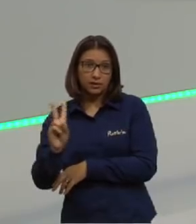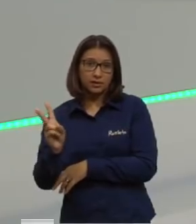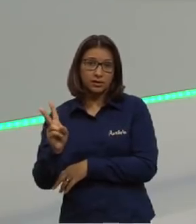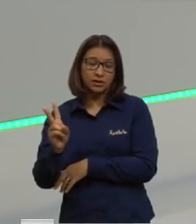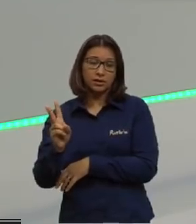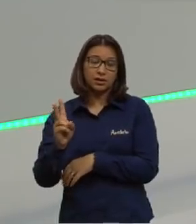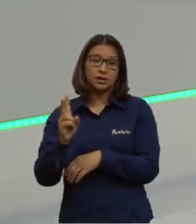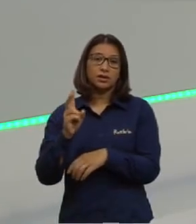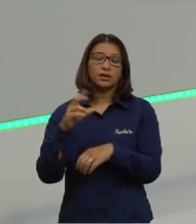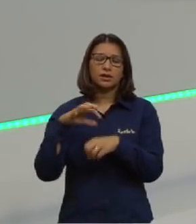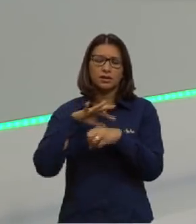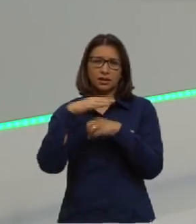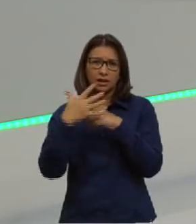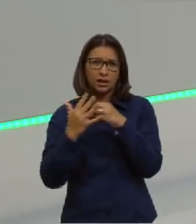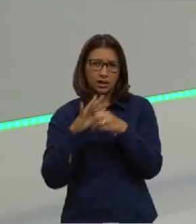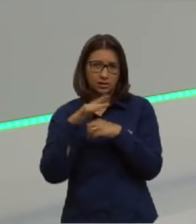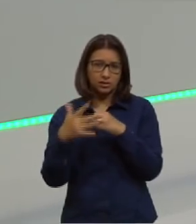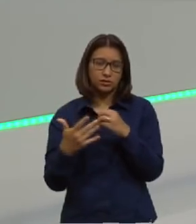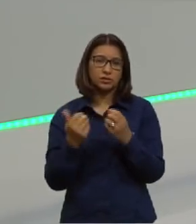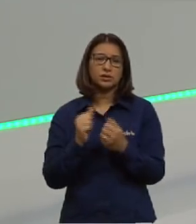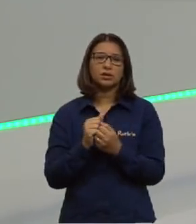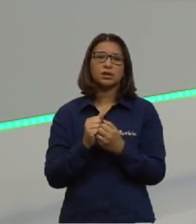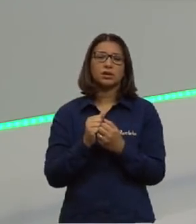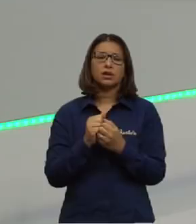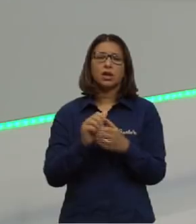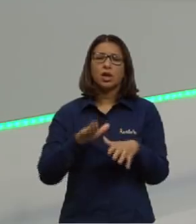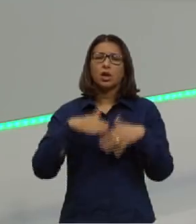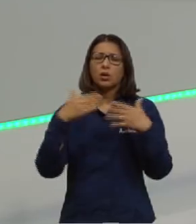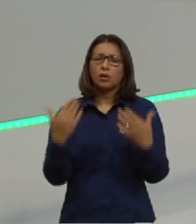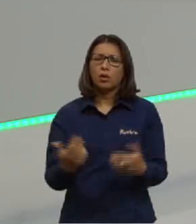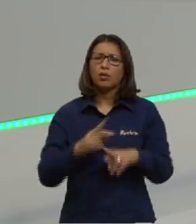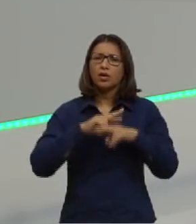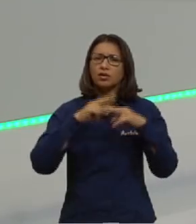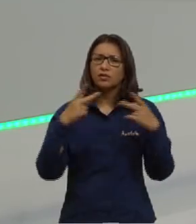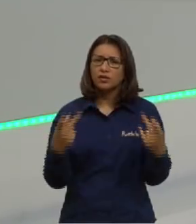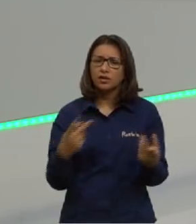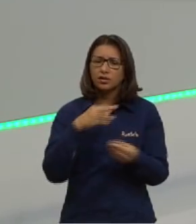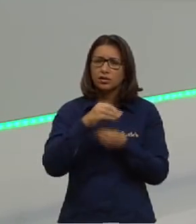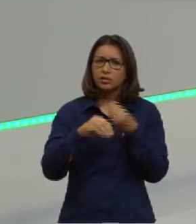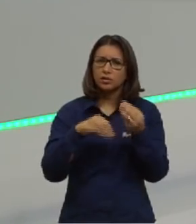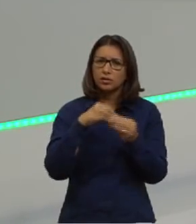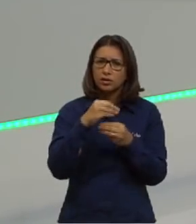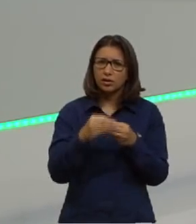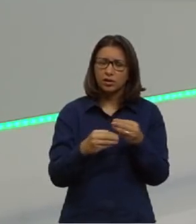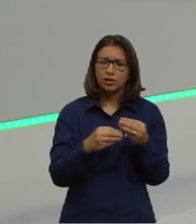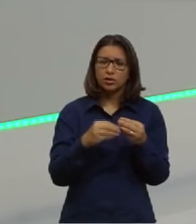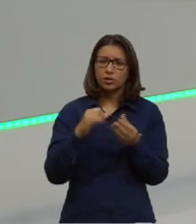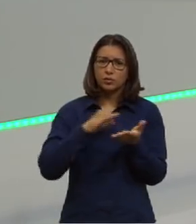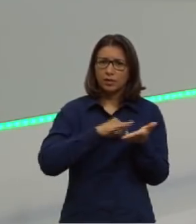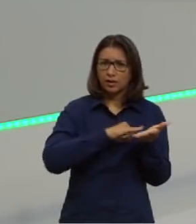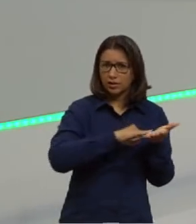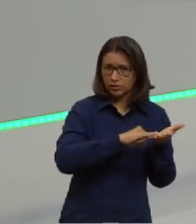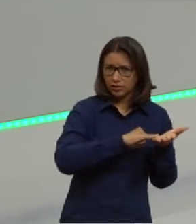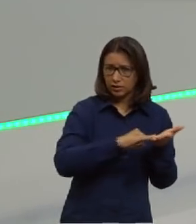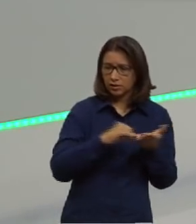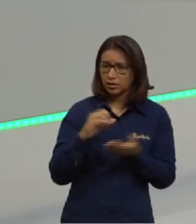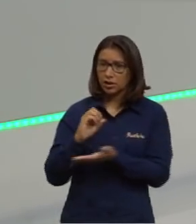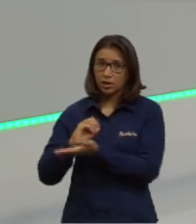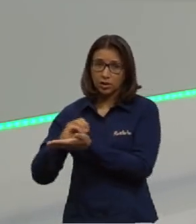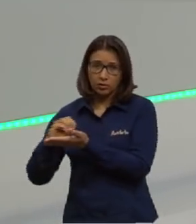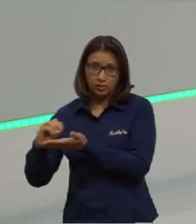são essas cinco. E qual a principal diferença de uma substância inorgânica para uma substância